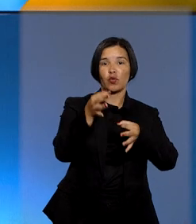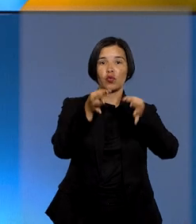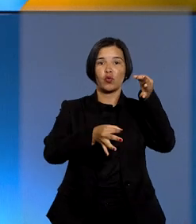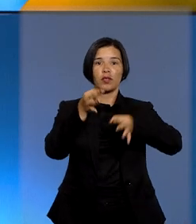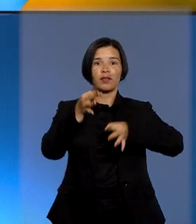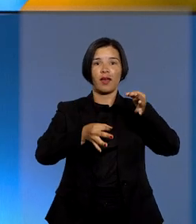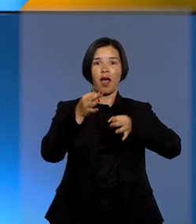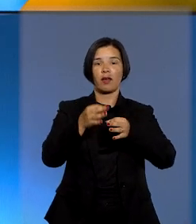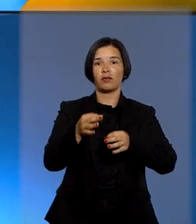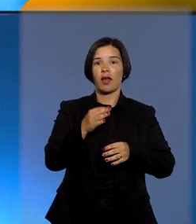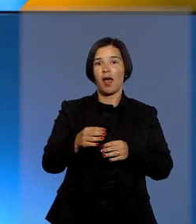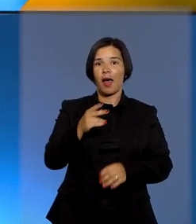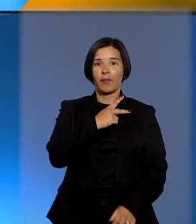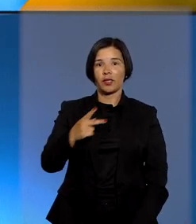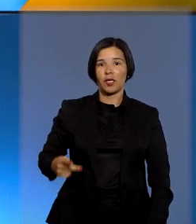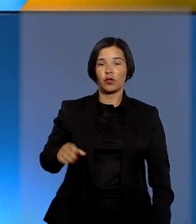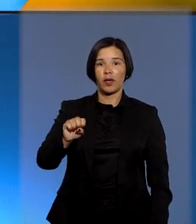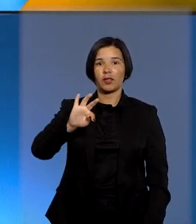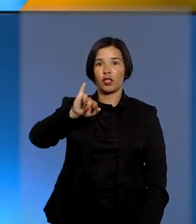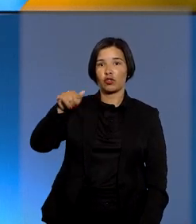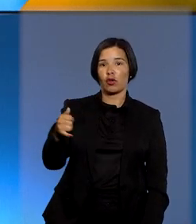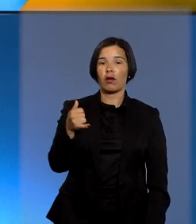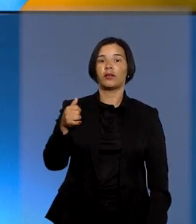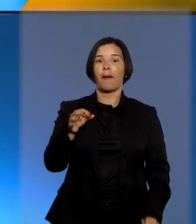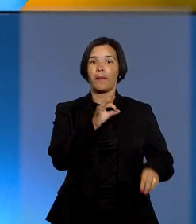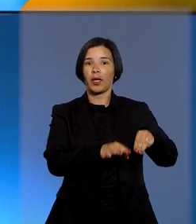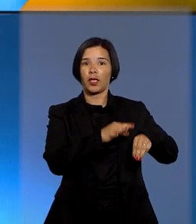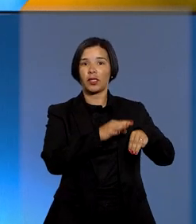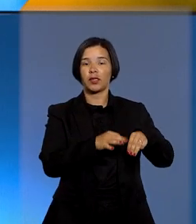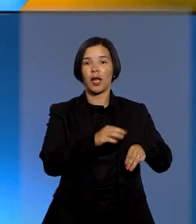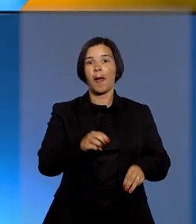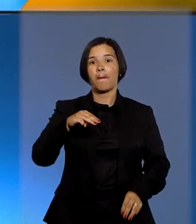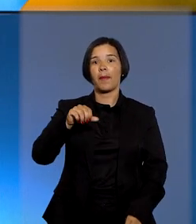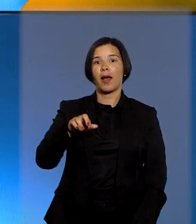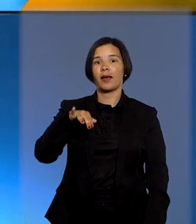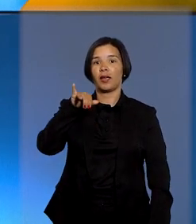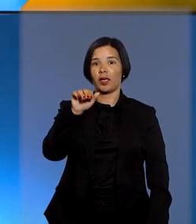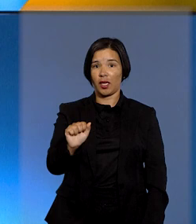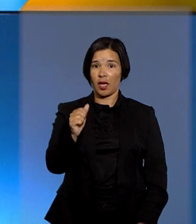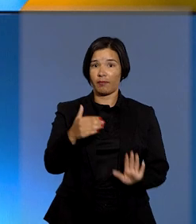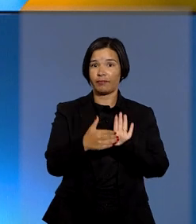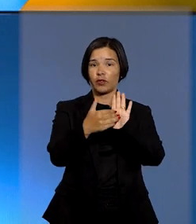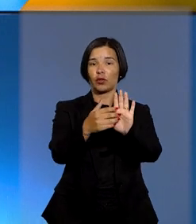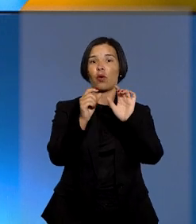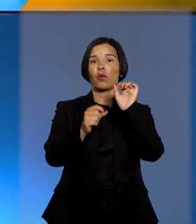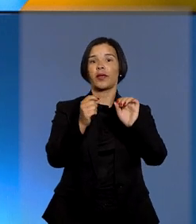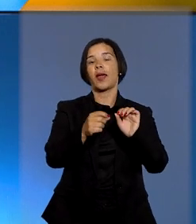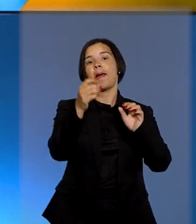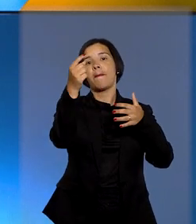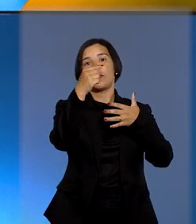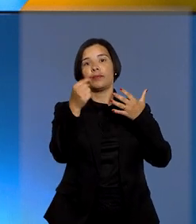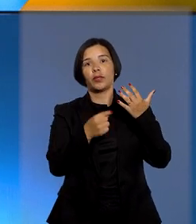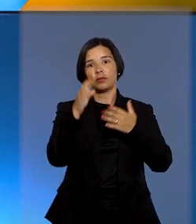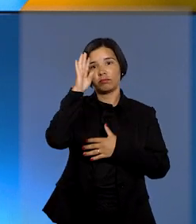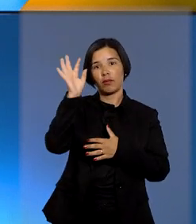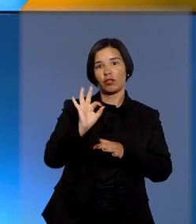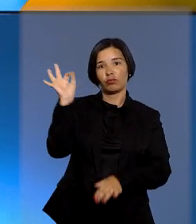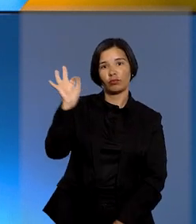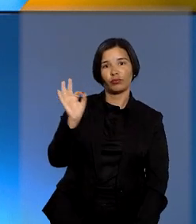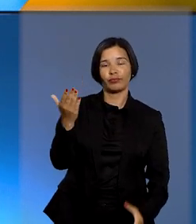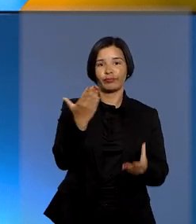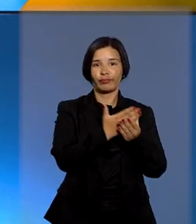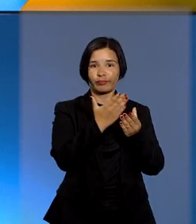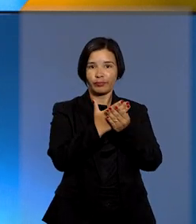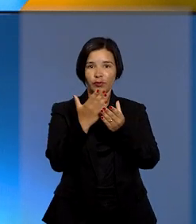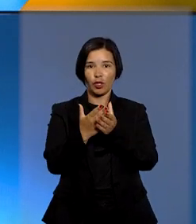judiciário, a presidente do STJ, ministra Maria Tereza de Assis Moura, apresentou as principais estatísticas